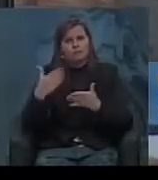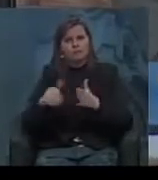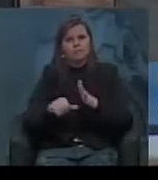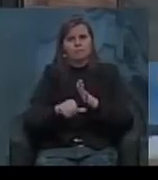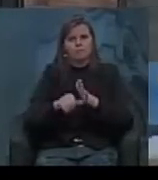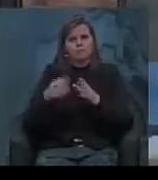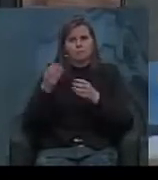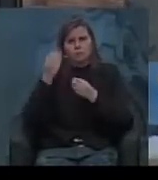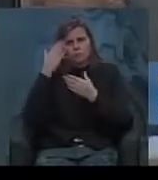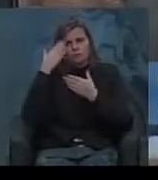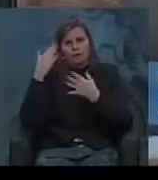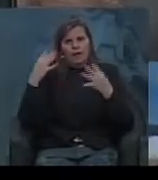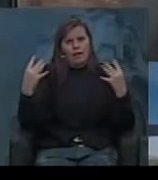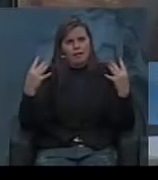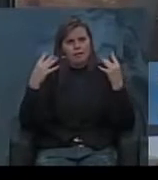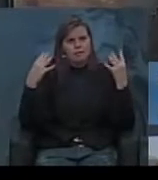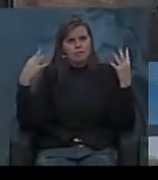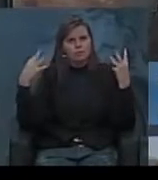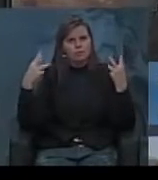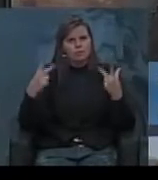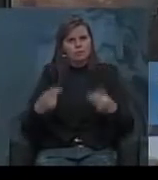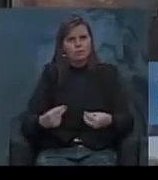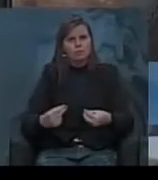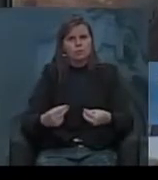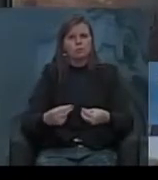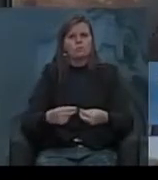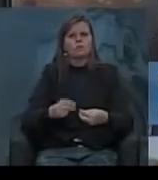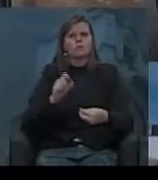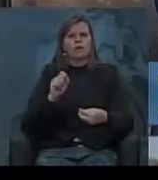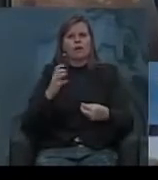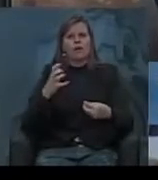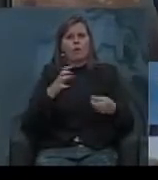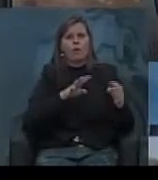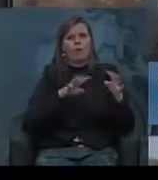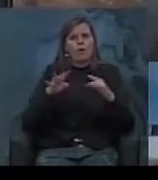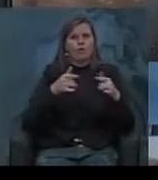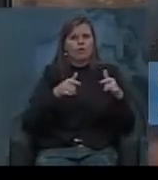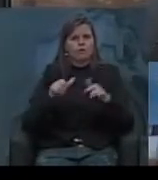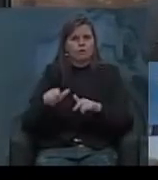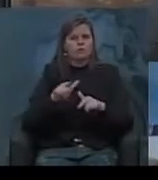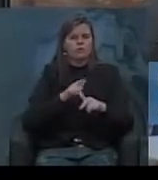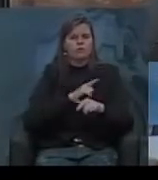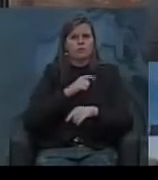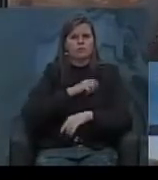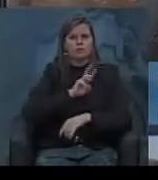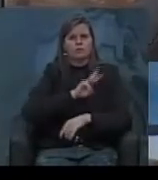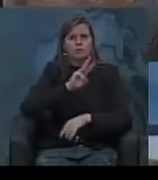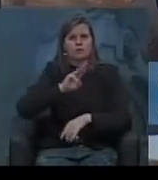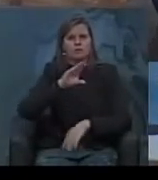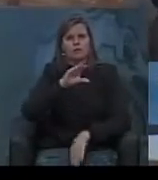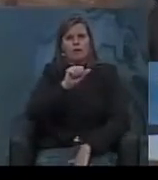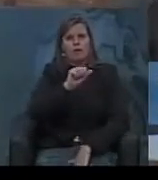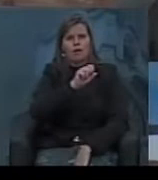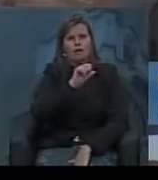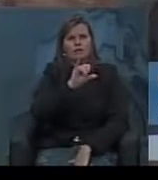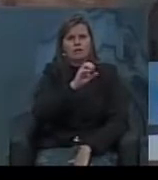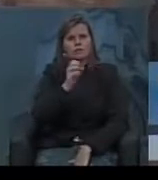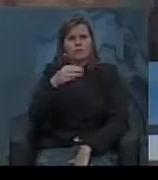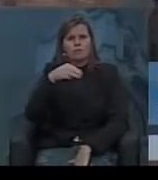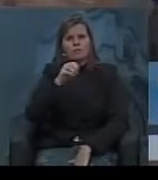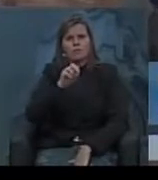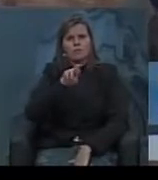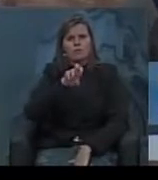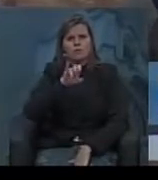primeiro... Muito obrigado pela atenção de todos. Quem quiser assistir o vídeo da tese, está lá no meu site, cassiomoreira.com.br. E eu